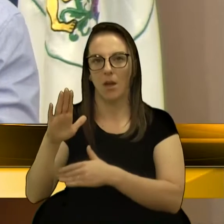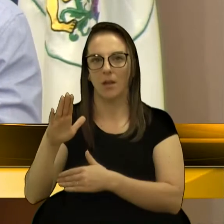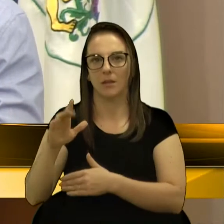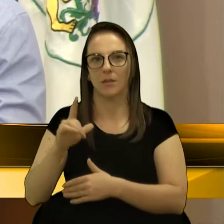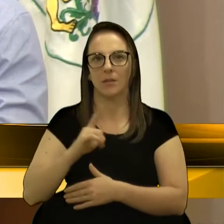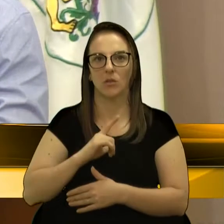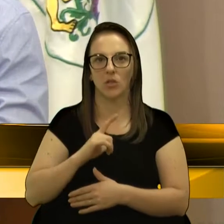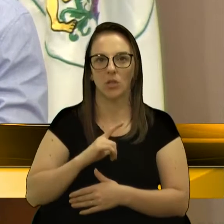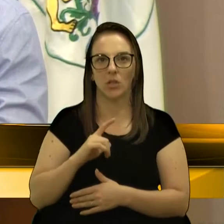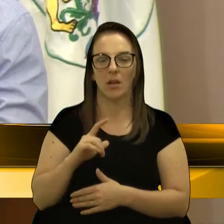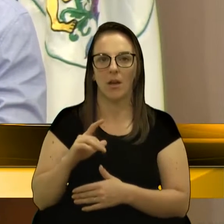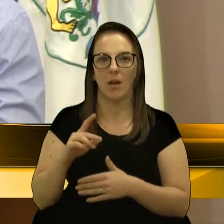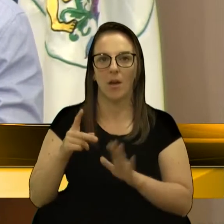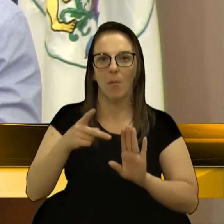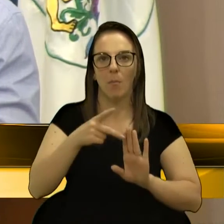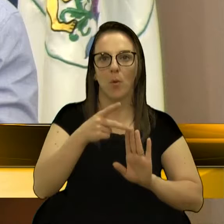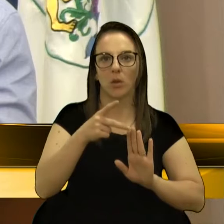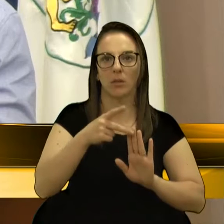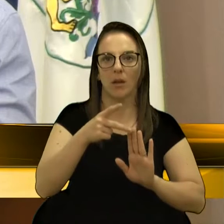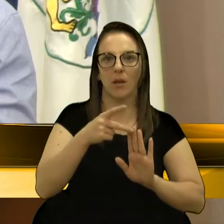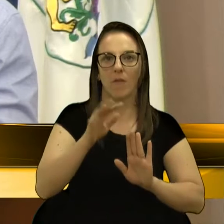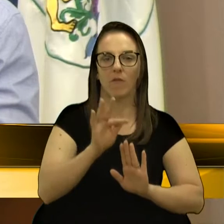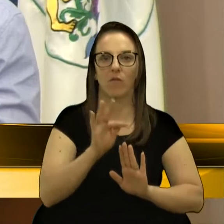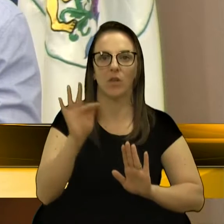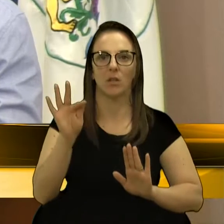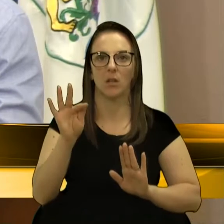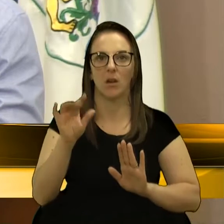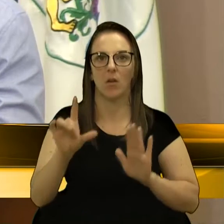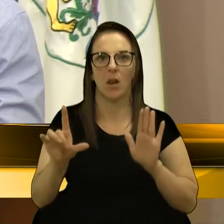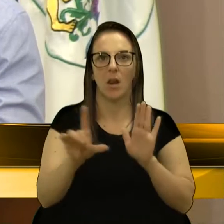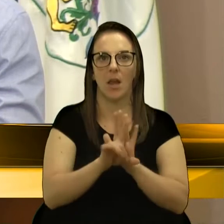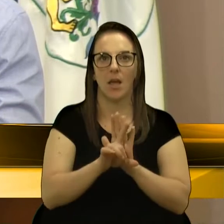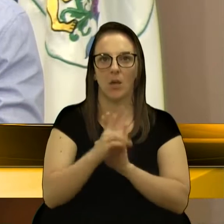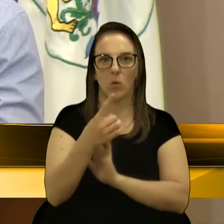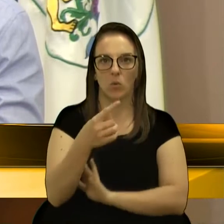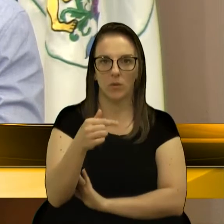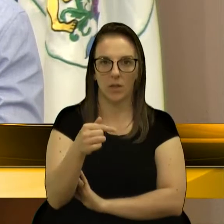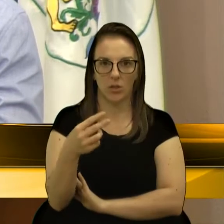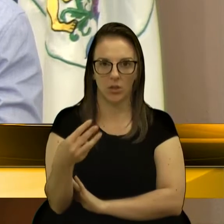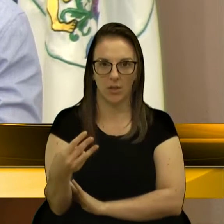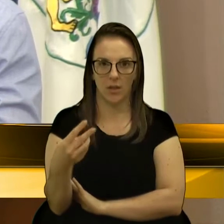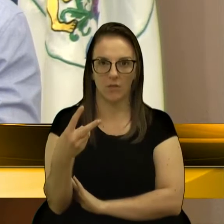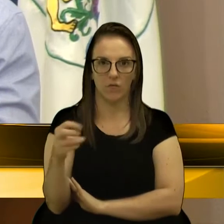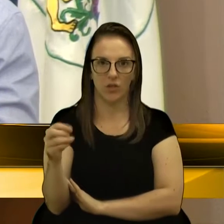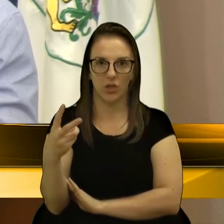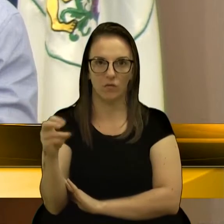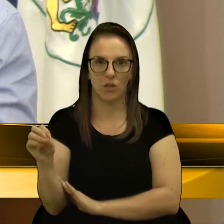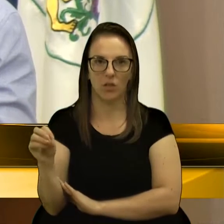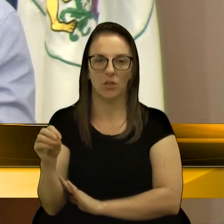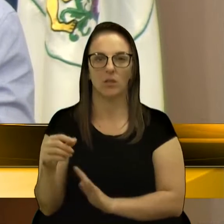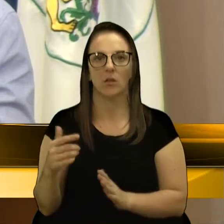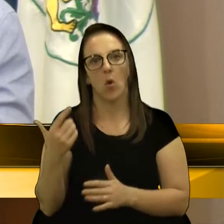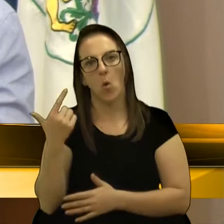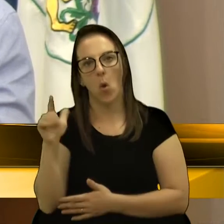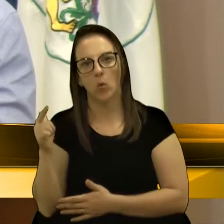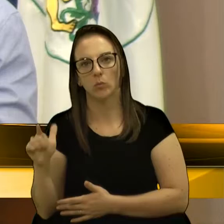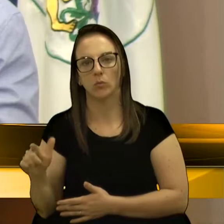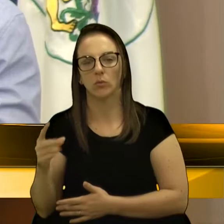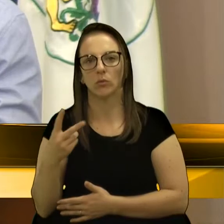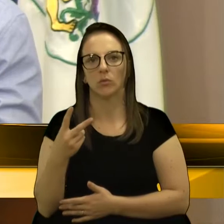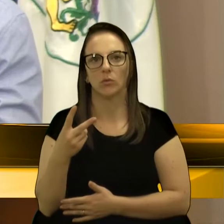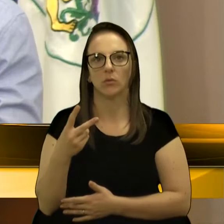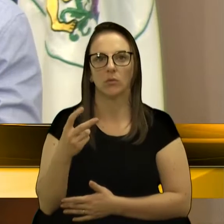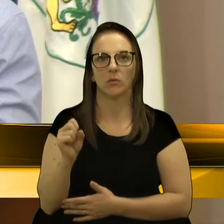portarias federais, A Lei Complementar 173, de 2020. E os outros 880 mil de emendas